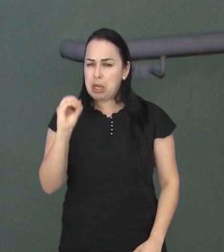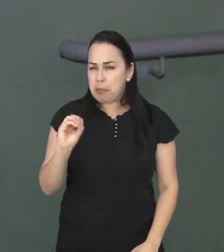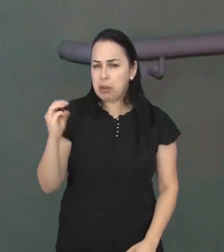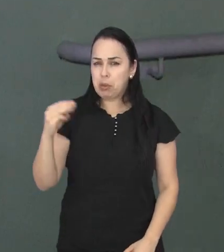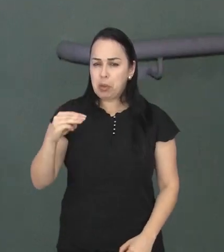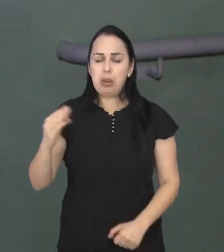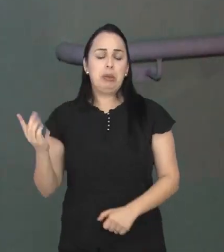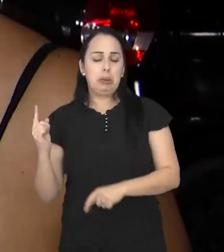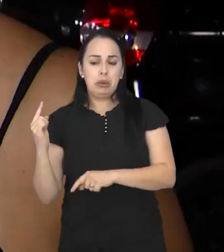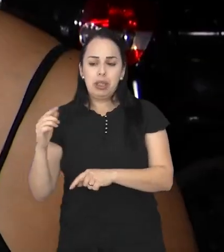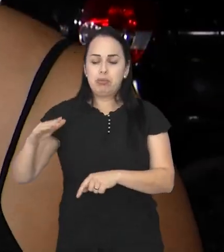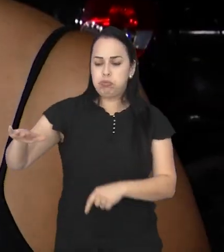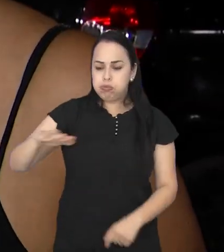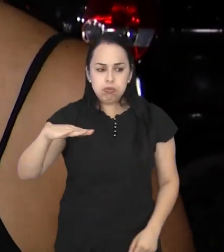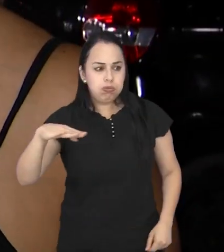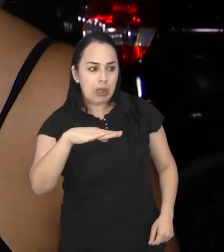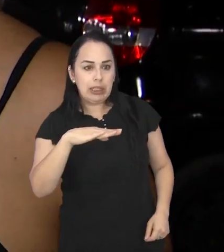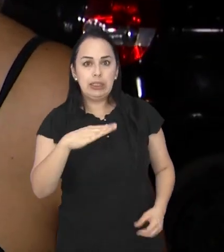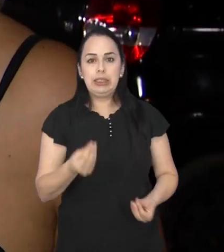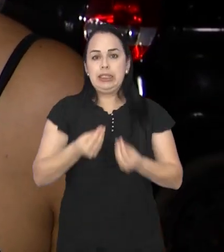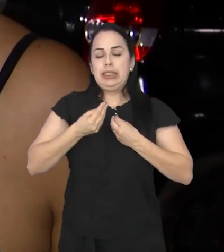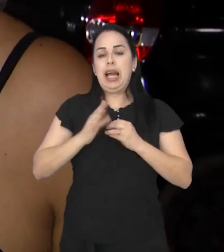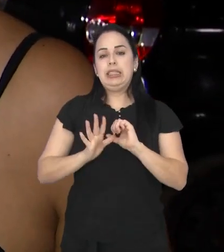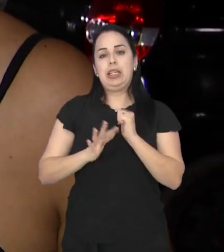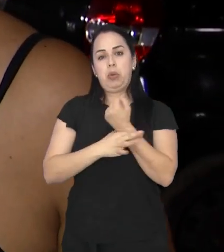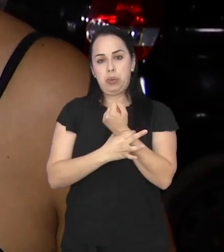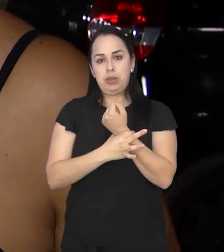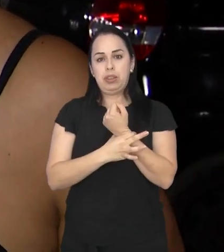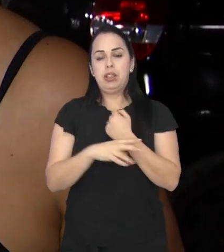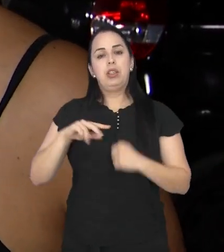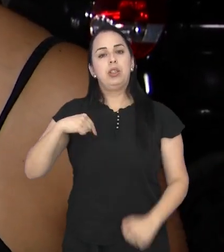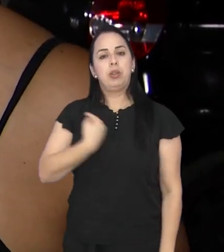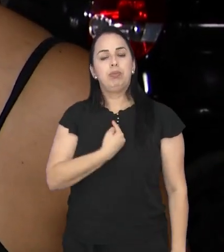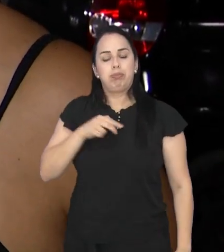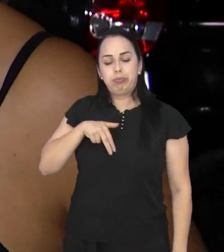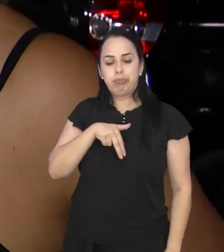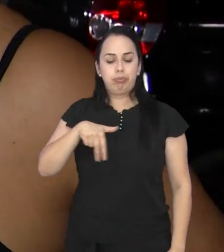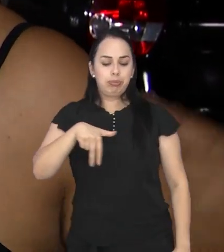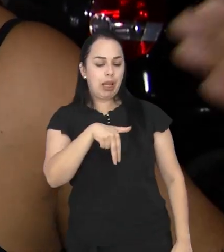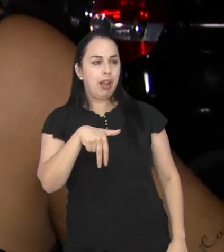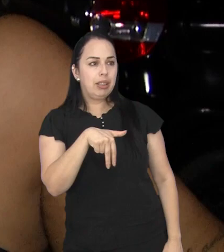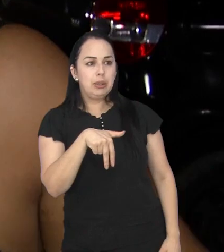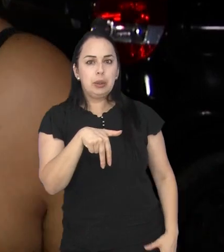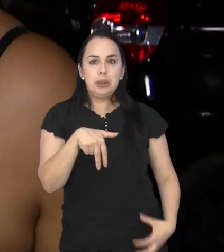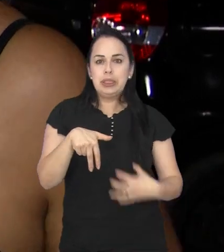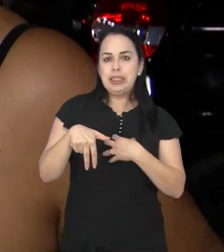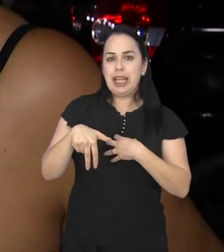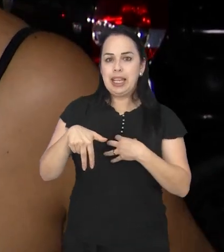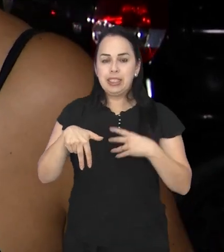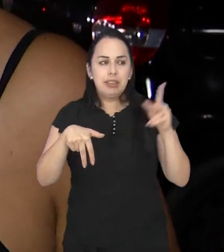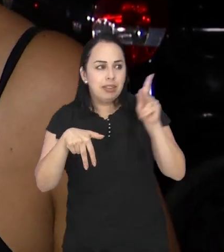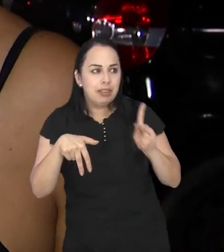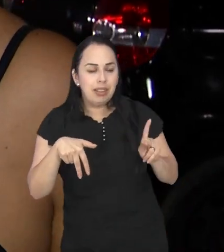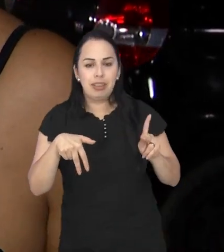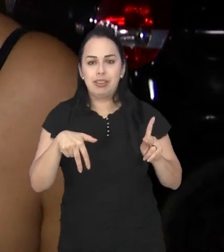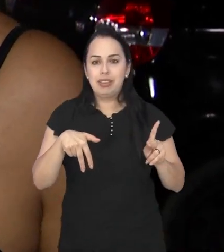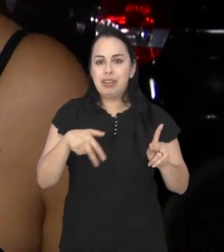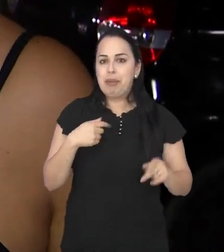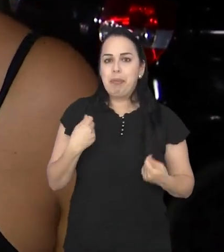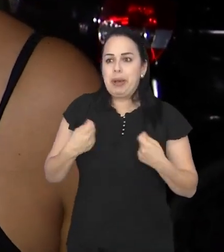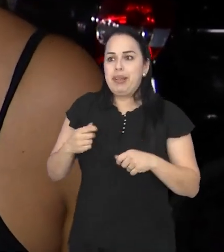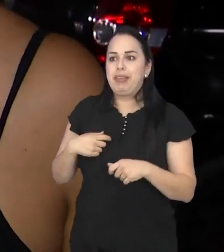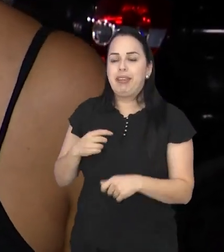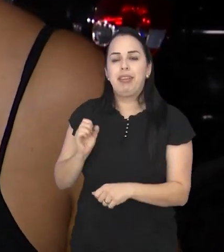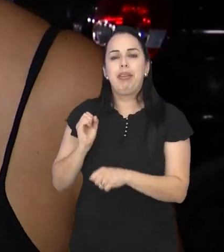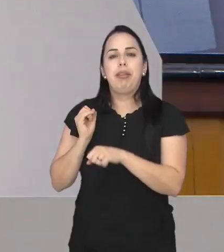minutos, seria bom. Que a gente se sinta mais seguro para transitar na rua, vir no médico sem medo, sem